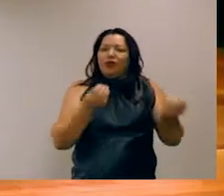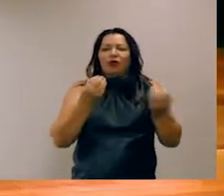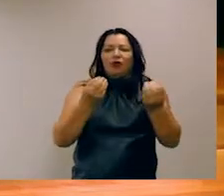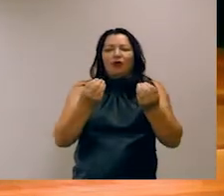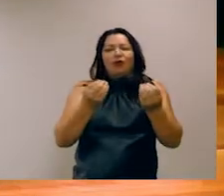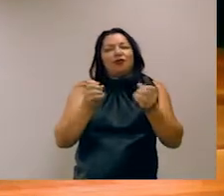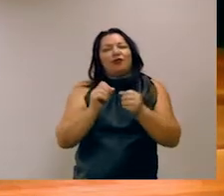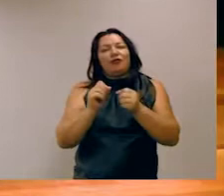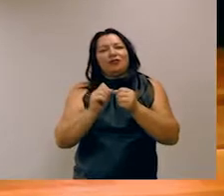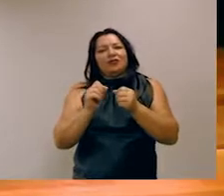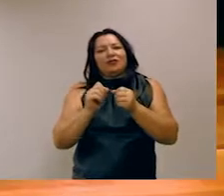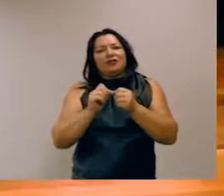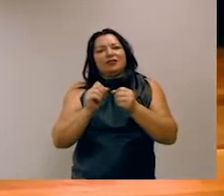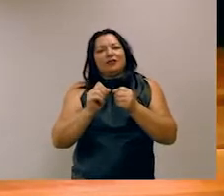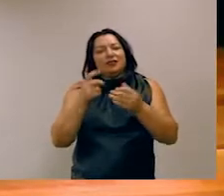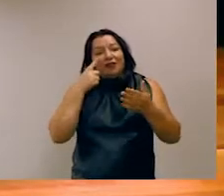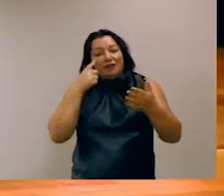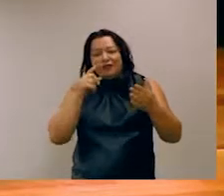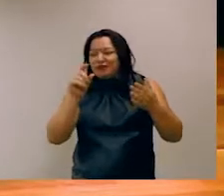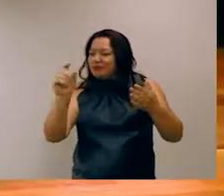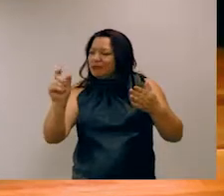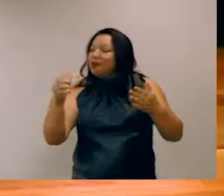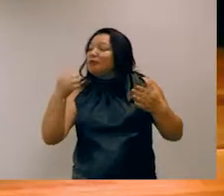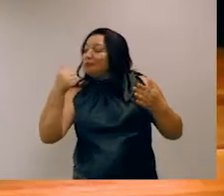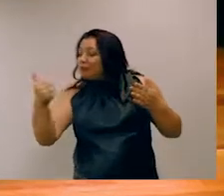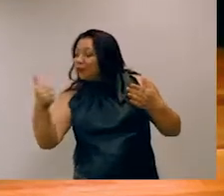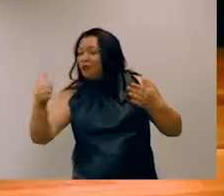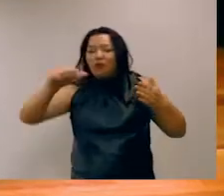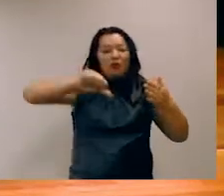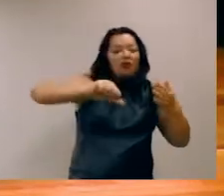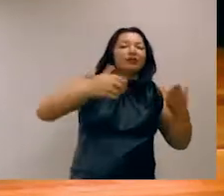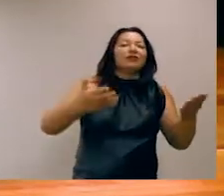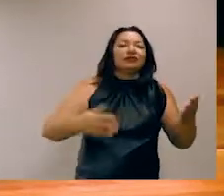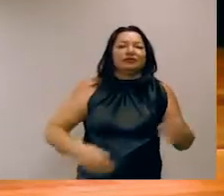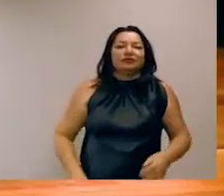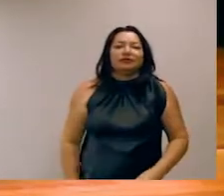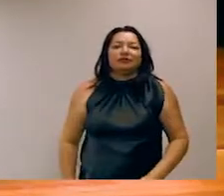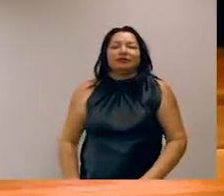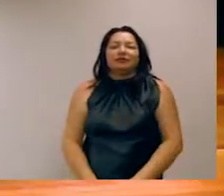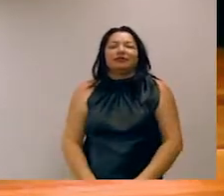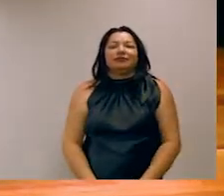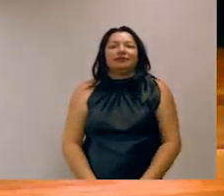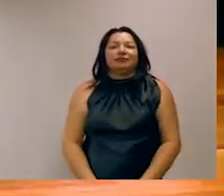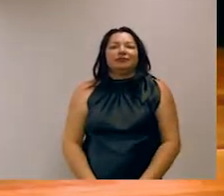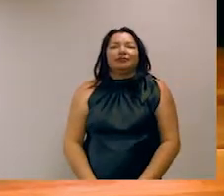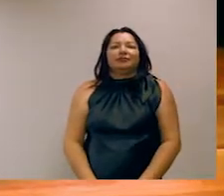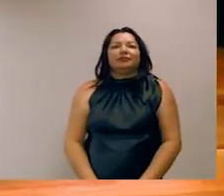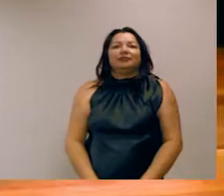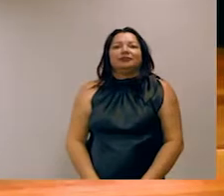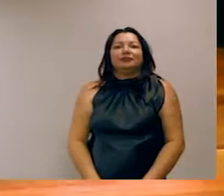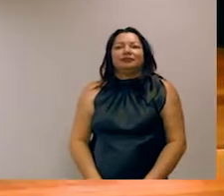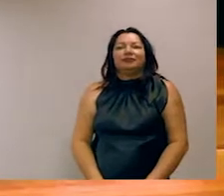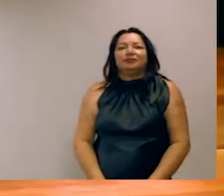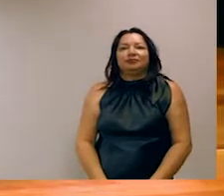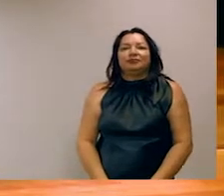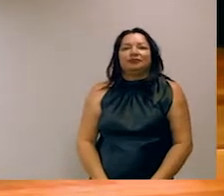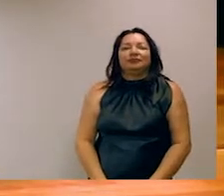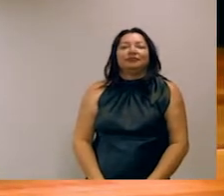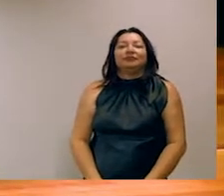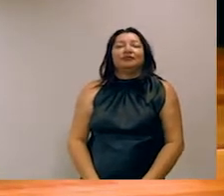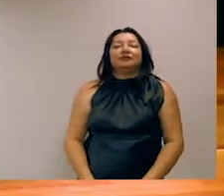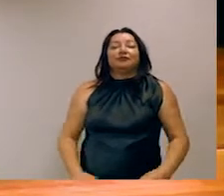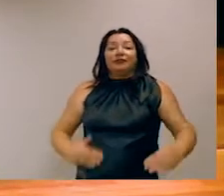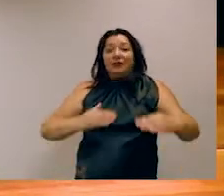relativa de diversas palavras está associada a um sentimento positivo ou negativo. O outro exemplo seria de equivalência